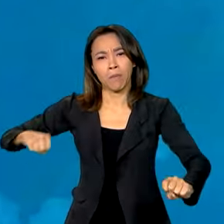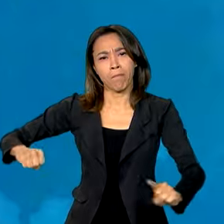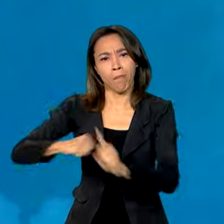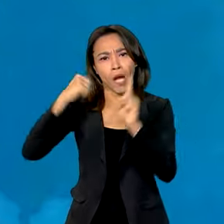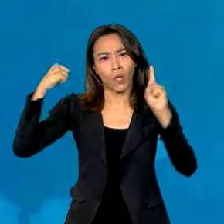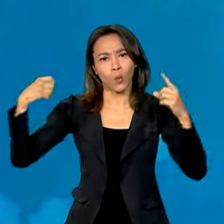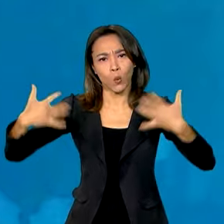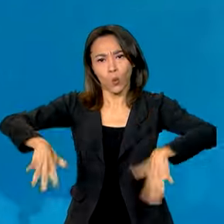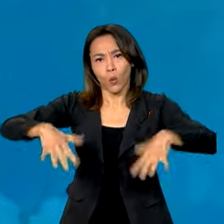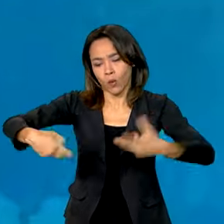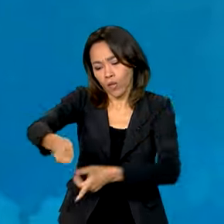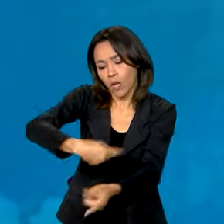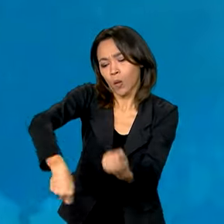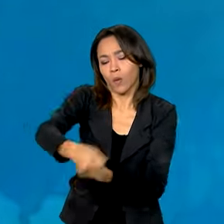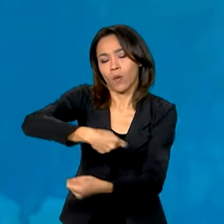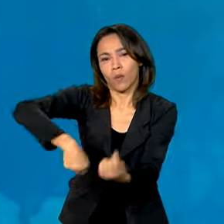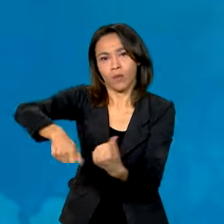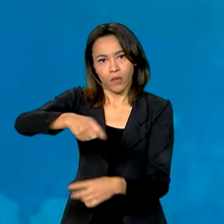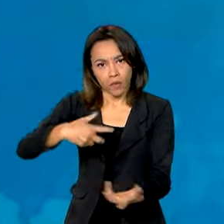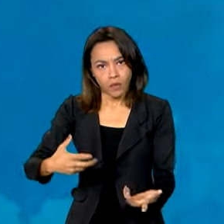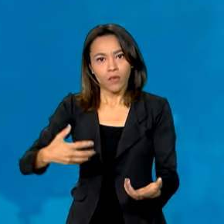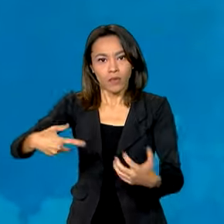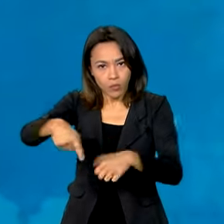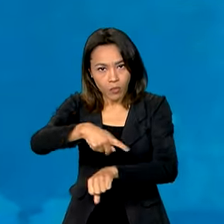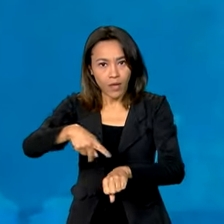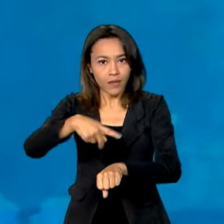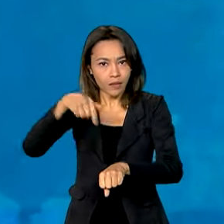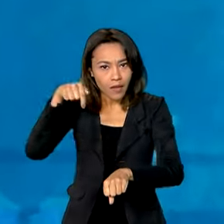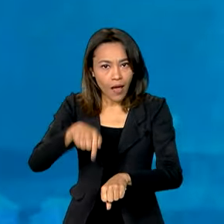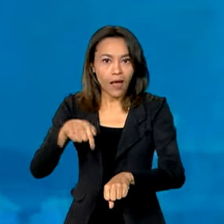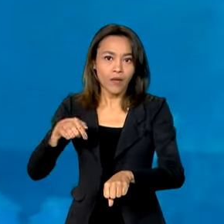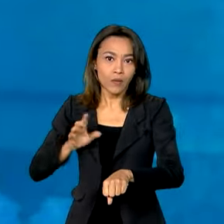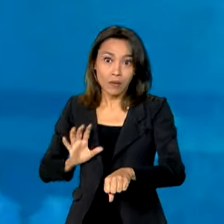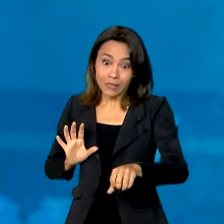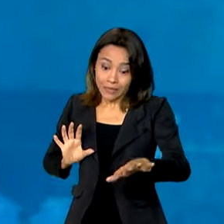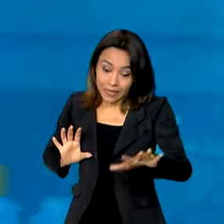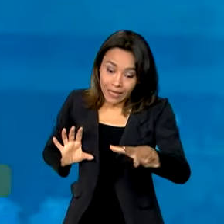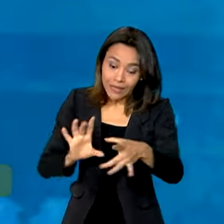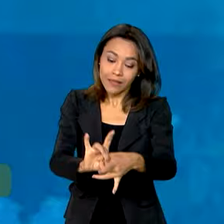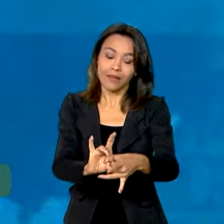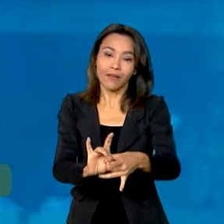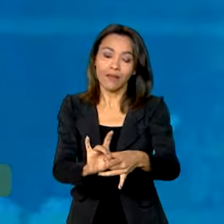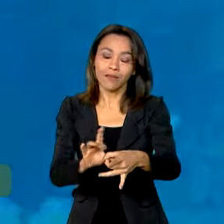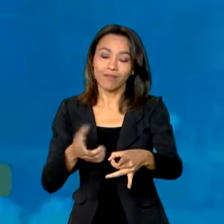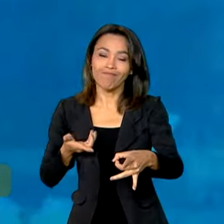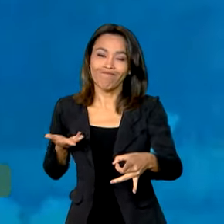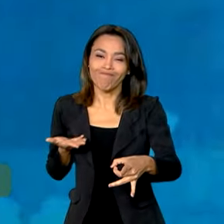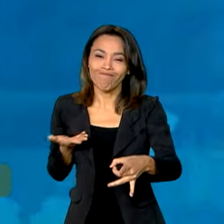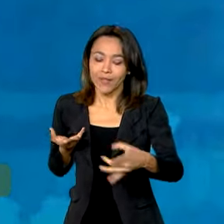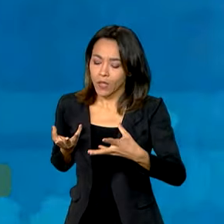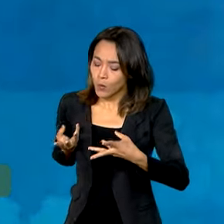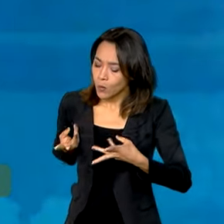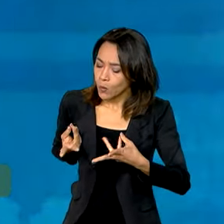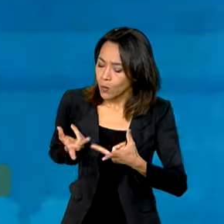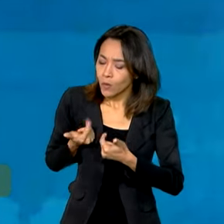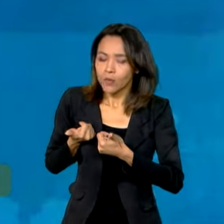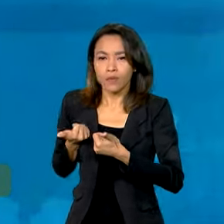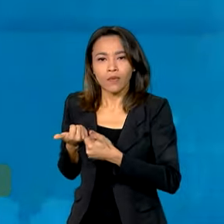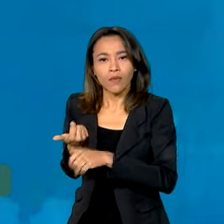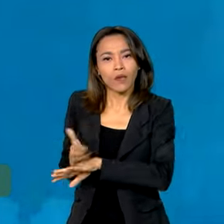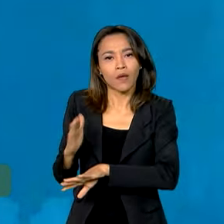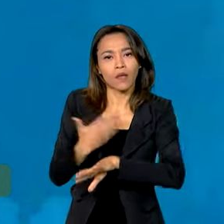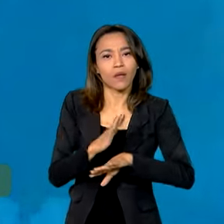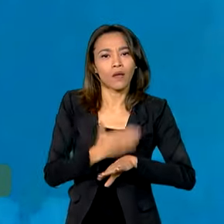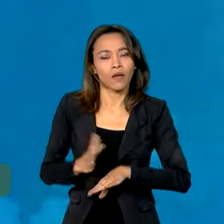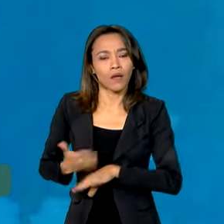produtividade. Todo o crescimento de um país está vinculado diretamente à produtividade, à qualificação da mão de obra.